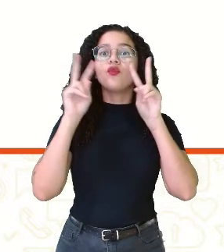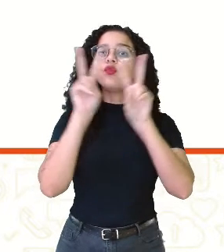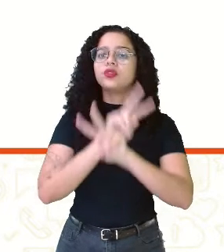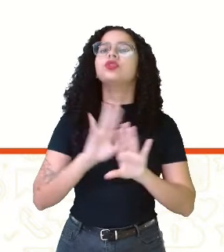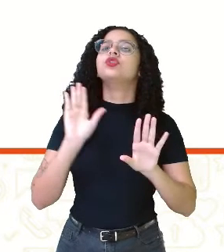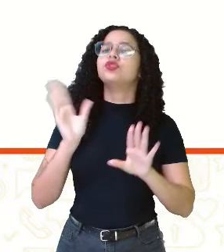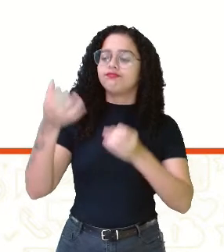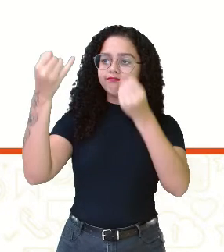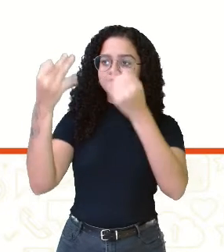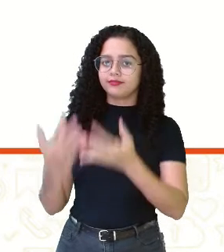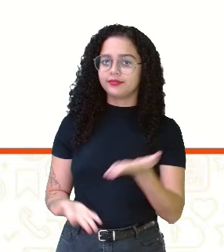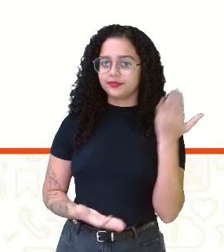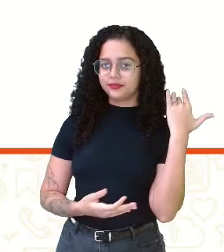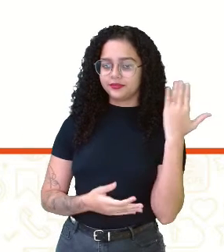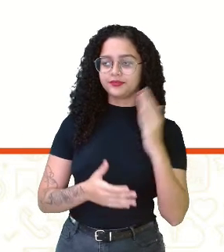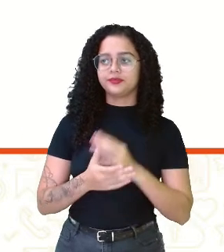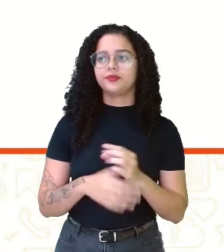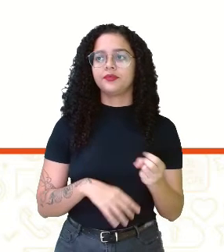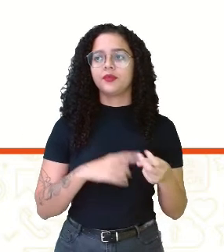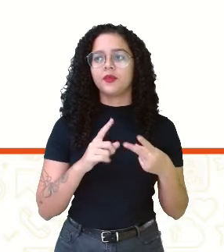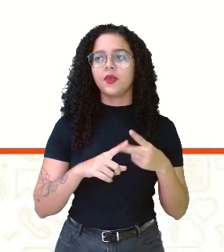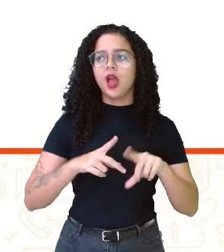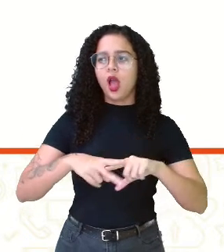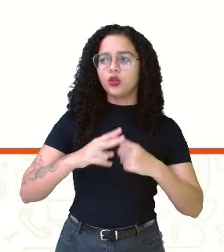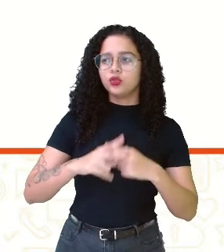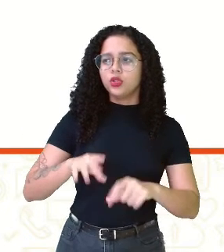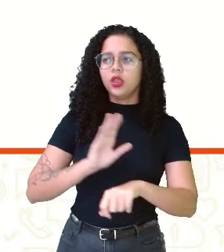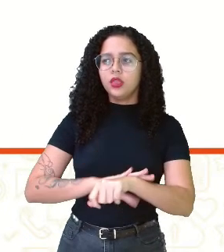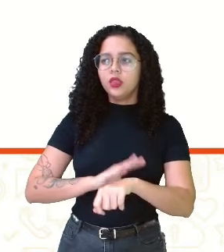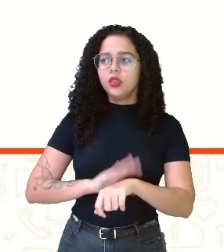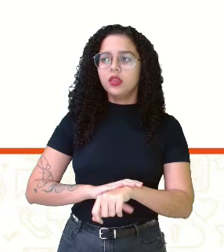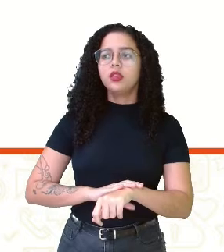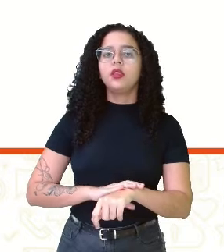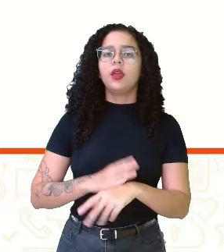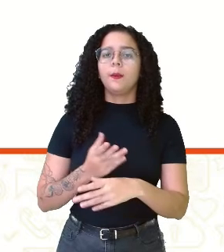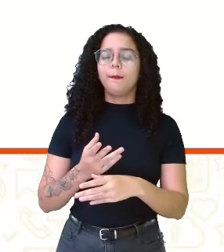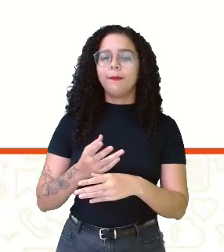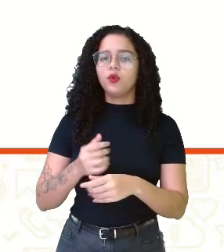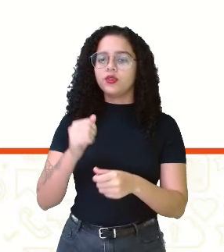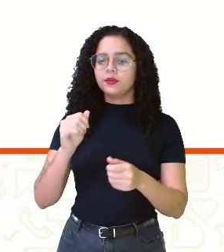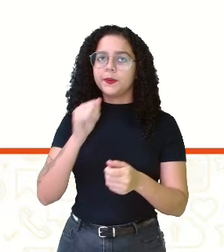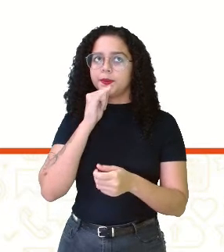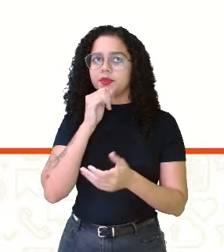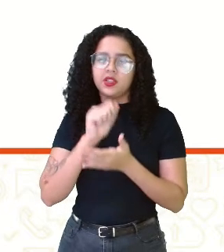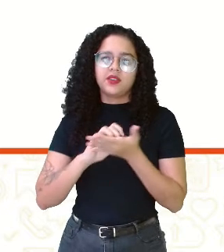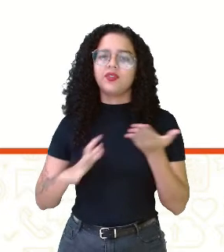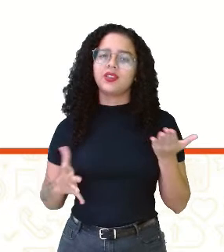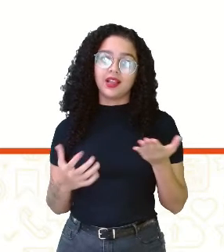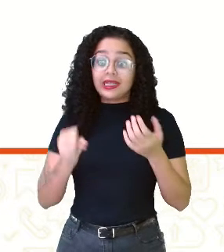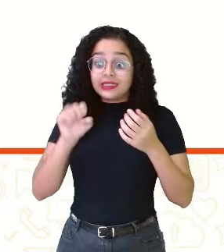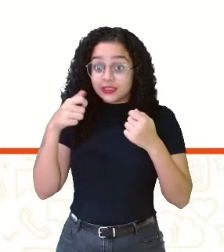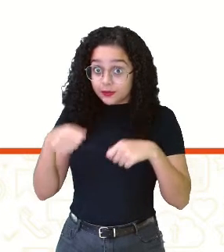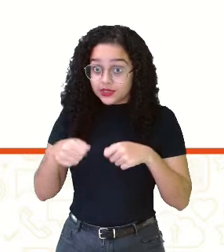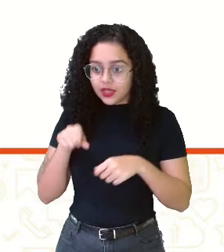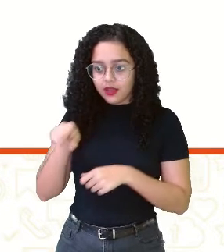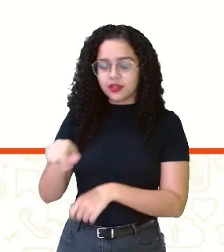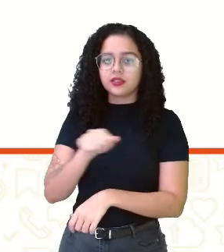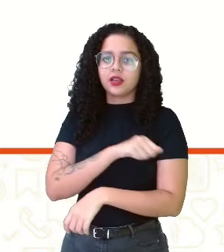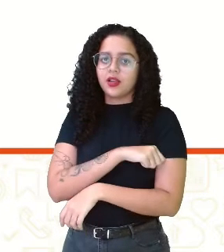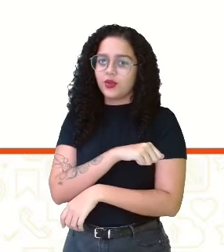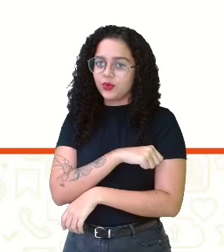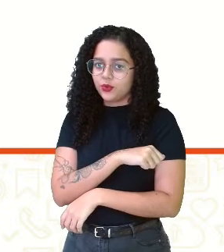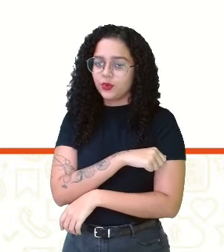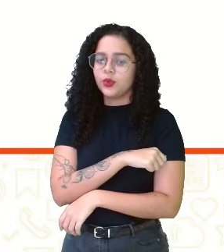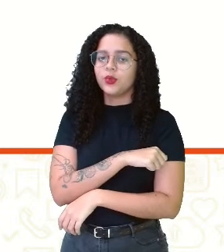Nós falamos dela aqui. Ajustar o tempo de realização, caso necessário. Esse estudante,